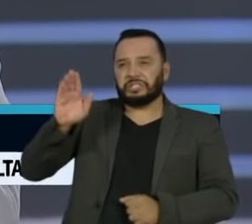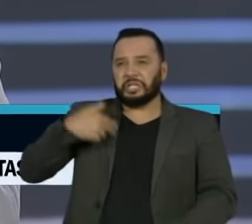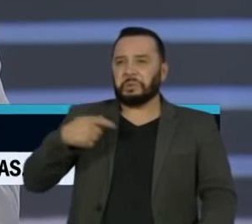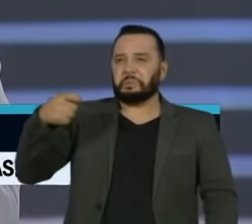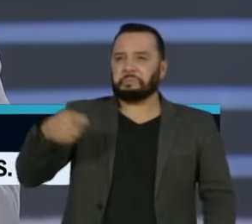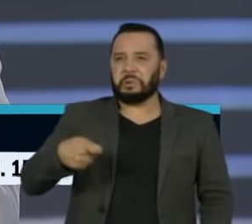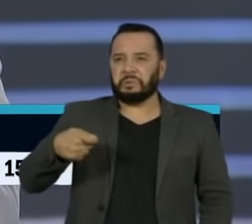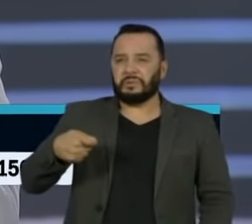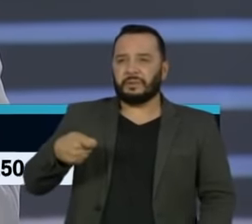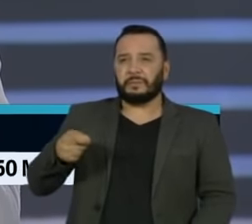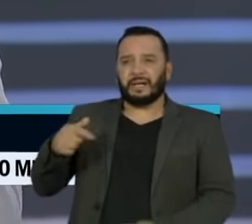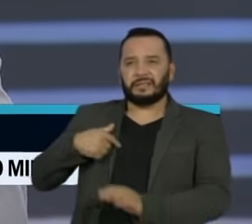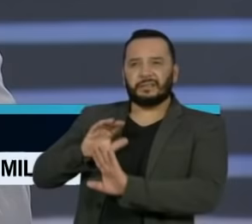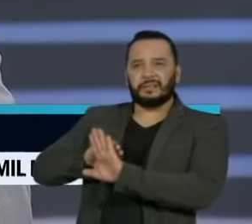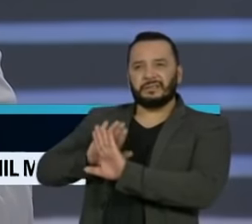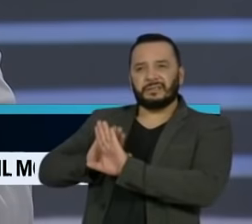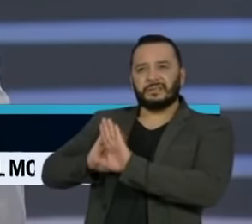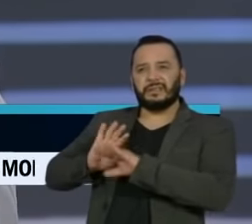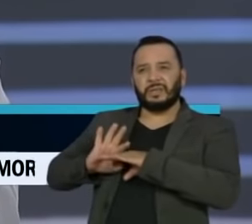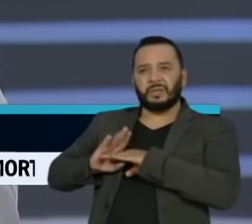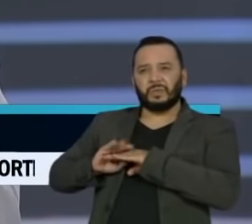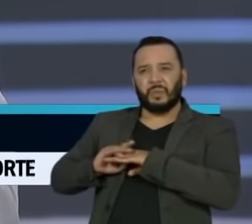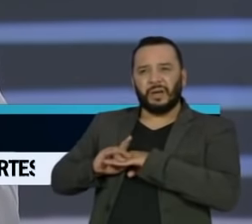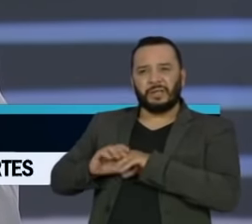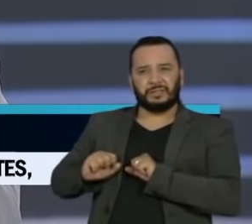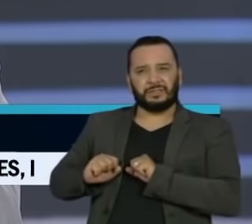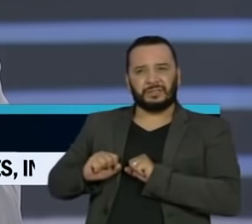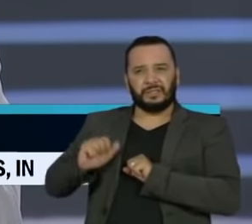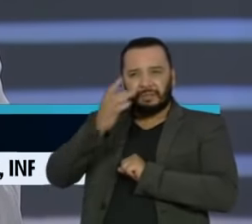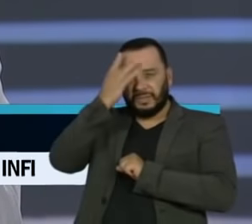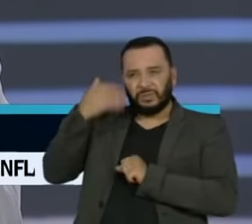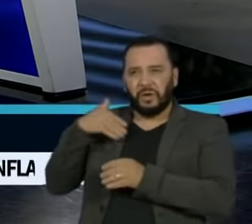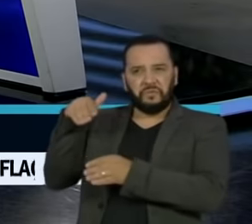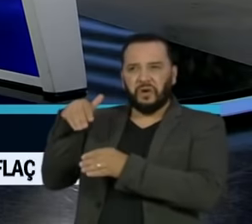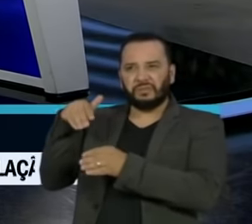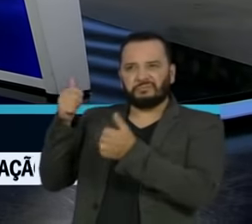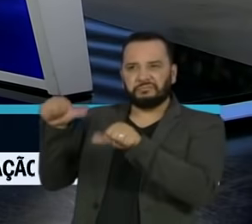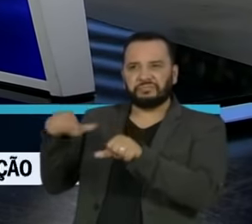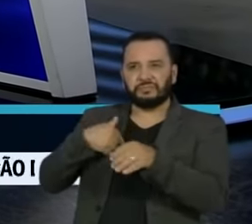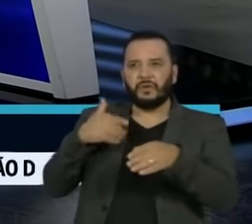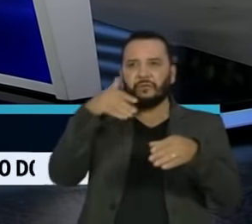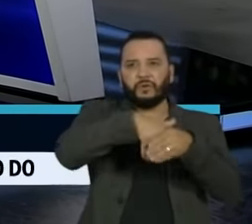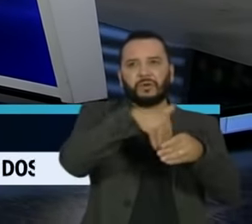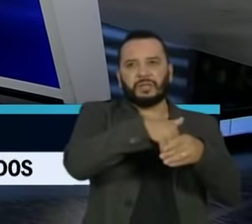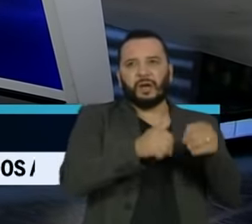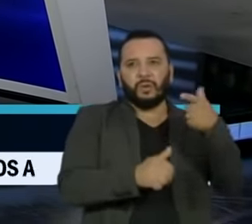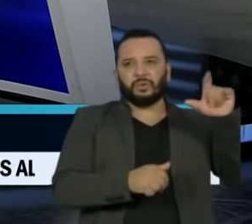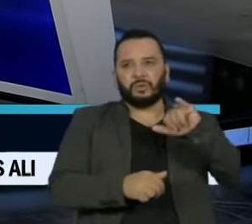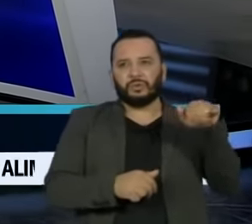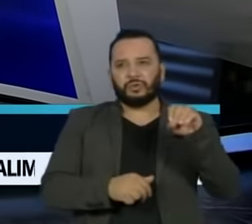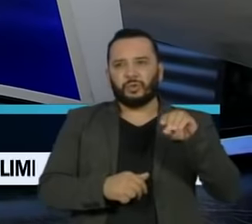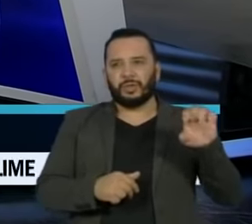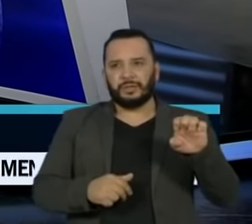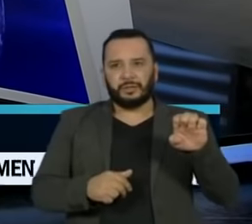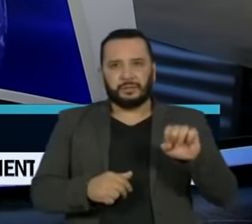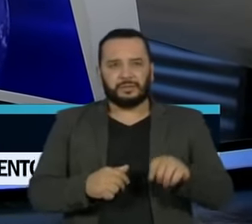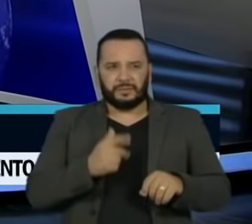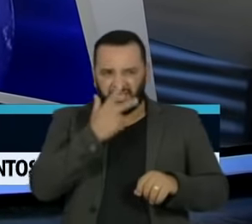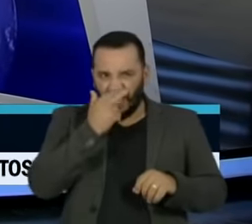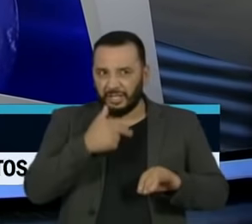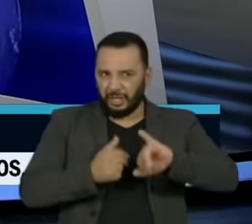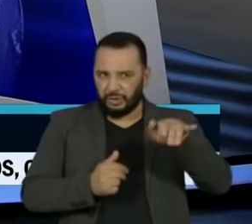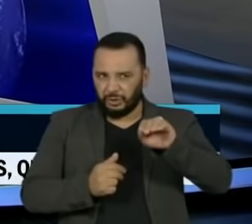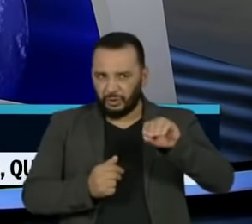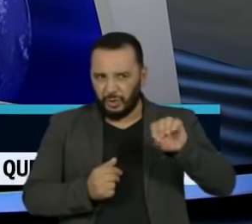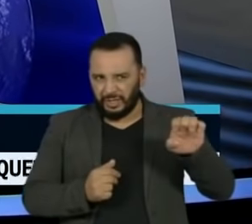para a eleição, ele deve também tirar e perder muitos votos. Agora, você acha que o Joe Biden vai ganhar com essa ausência de Trump ou isso não muda, não